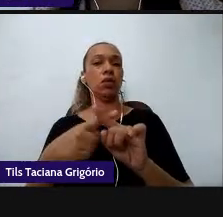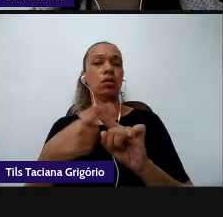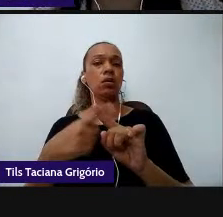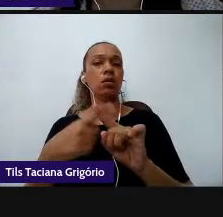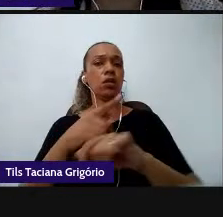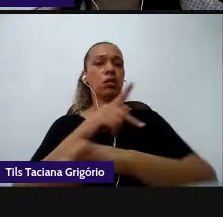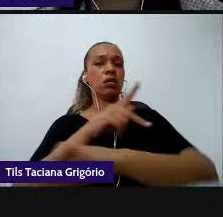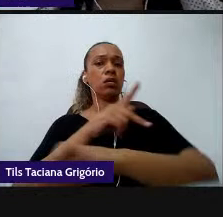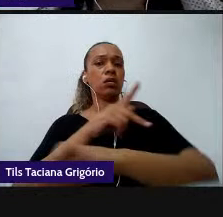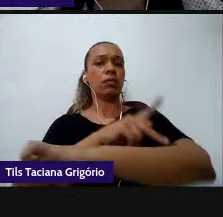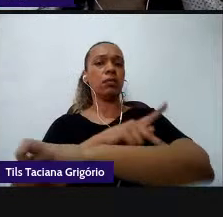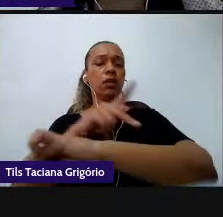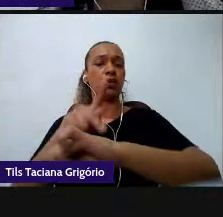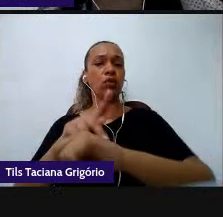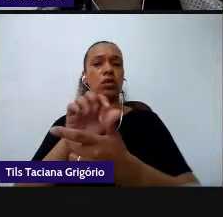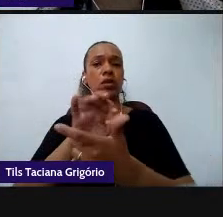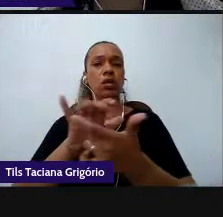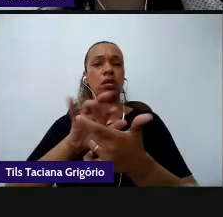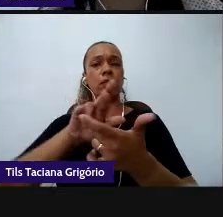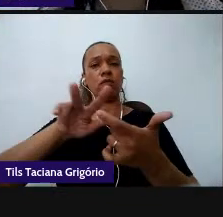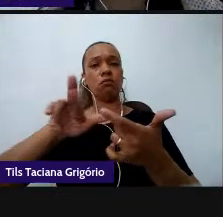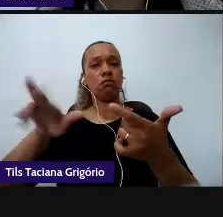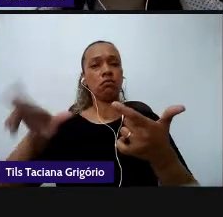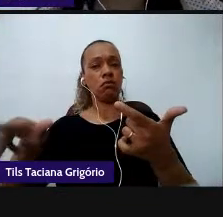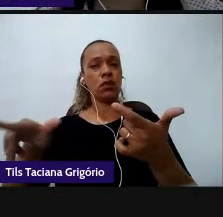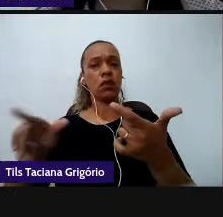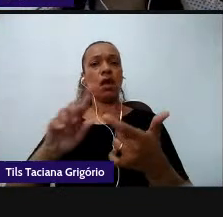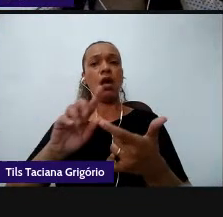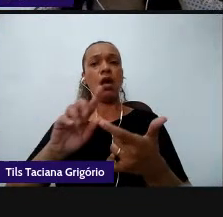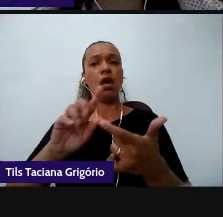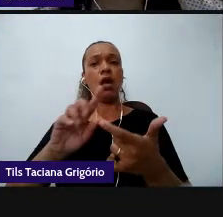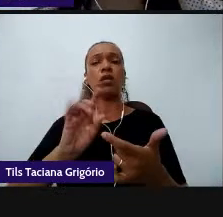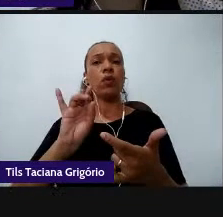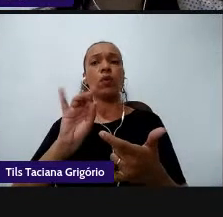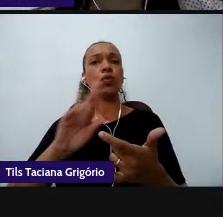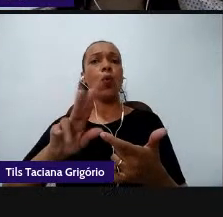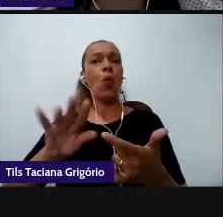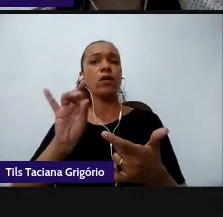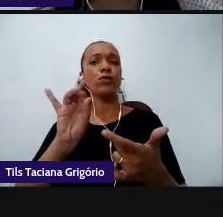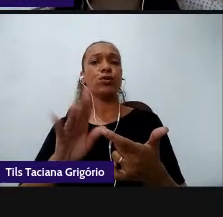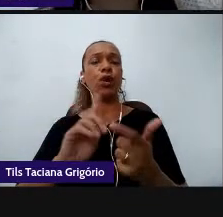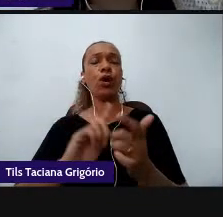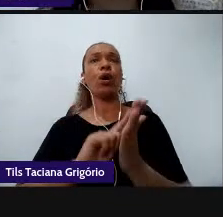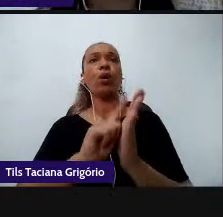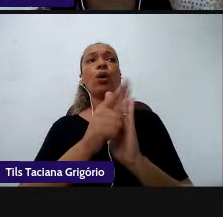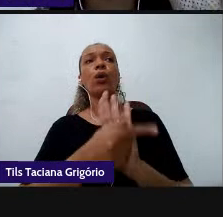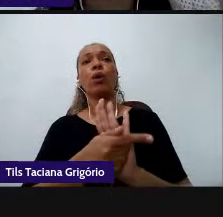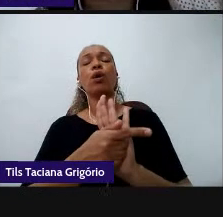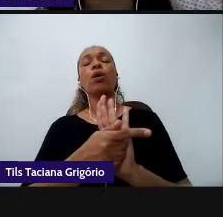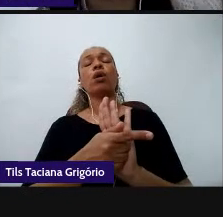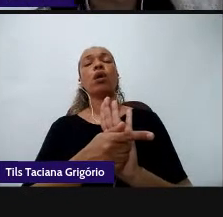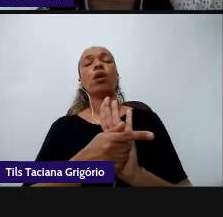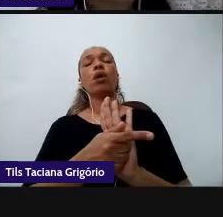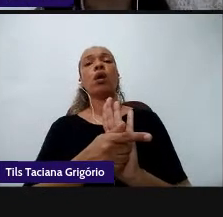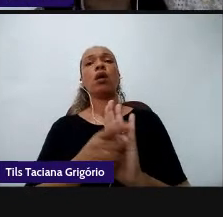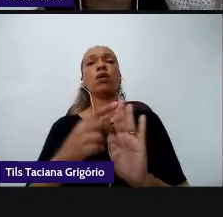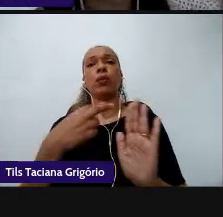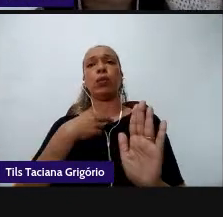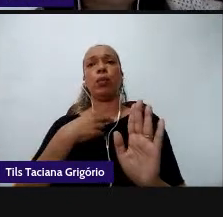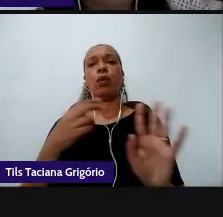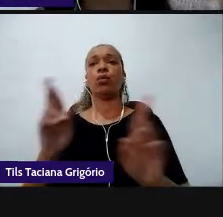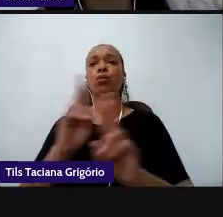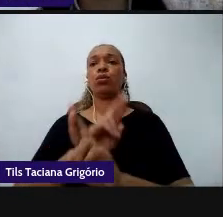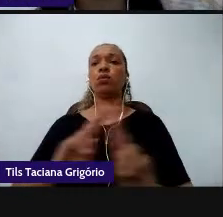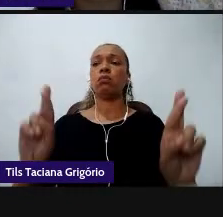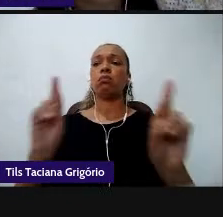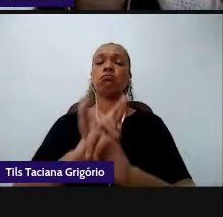multiletramentos não se trata simplesmente de visar a apropriação de gêneros eu não posso relacionar fazer uma relação